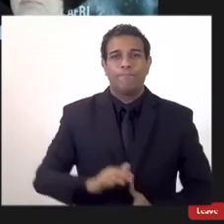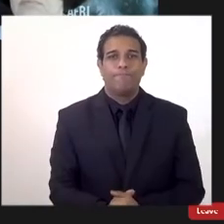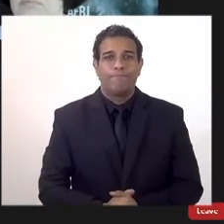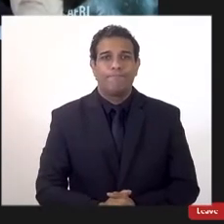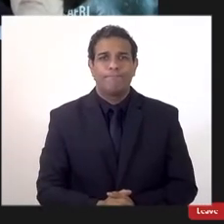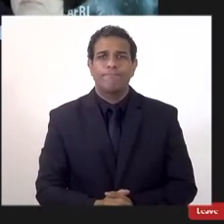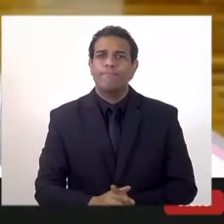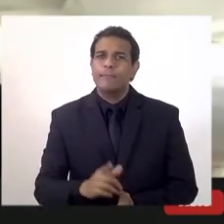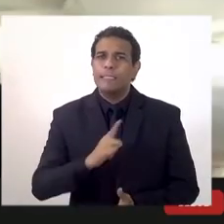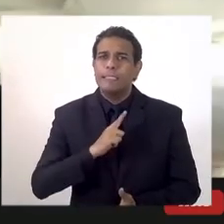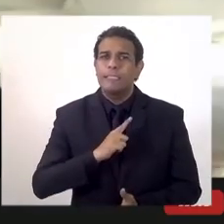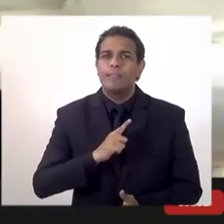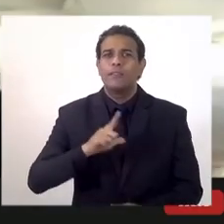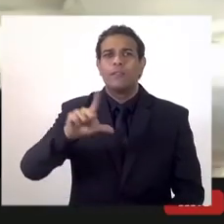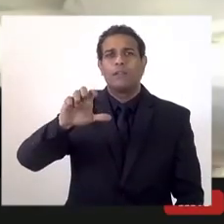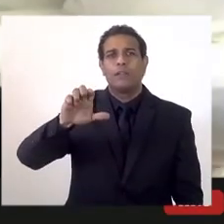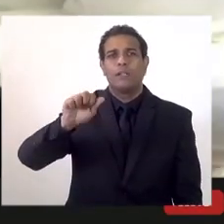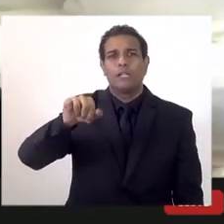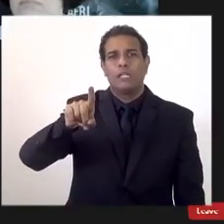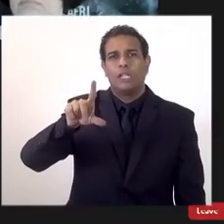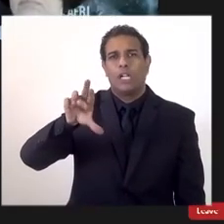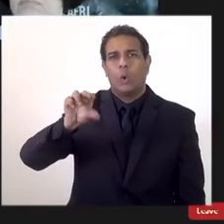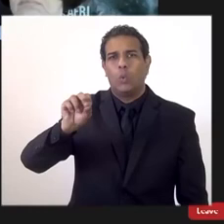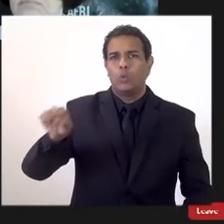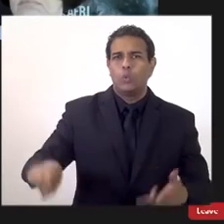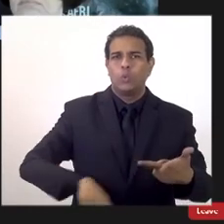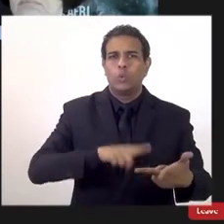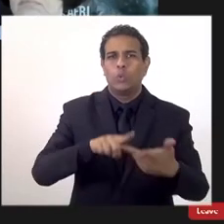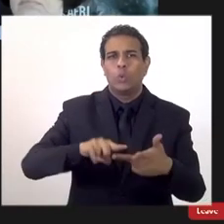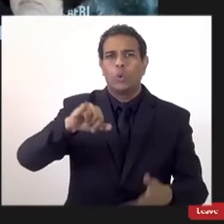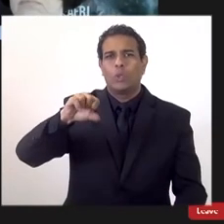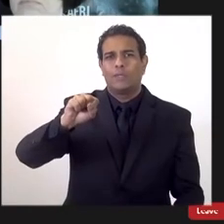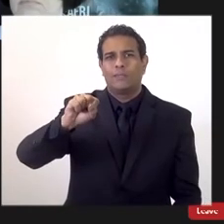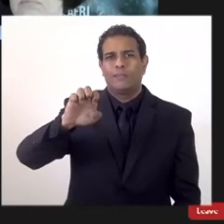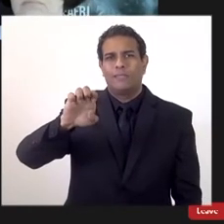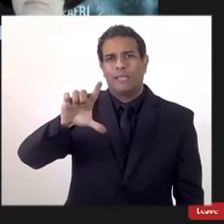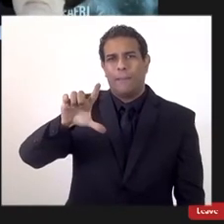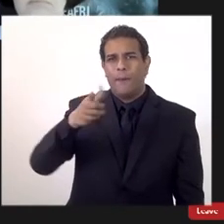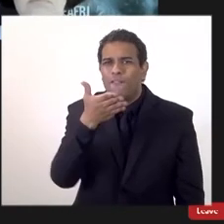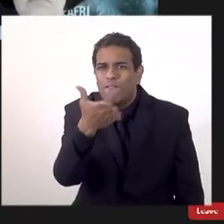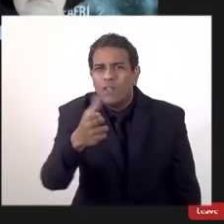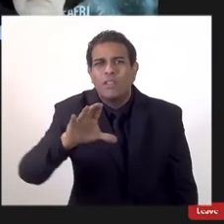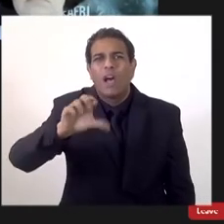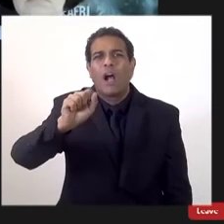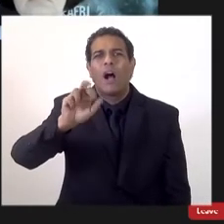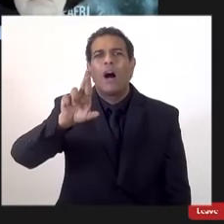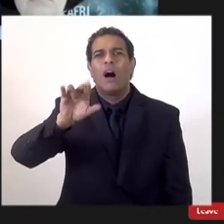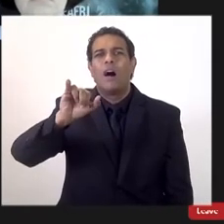escritos ainda Leandro, Damasceno e Isabel a Karine quer fazer alguma consideração Karine